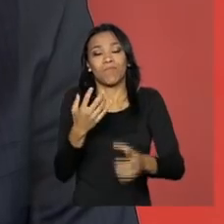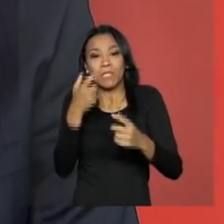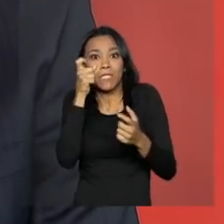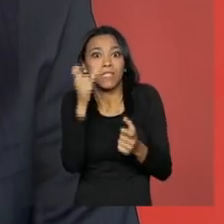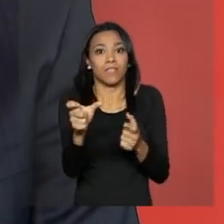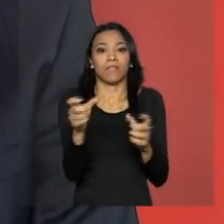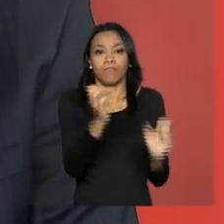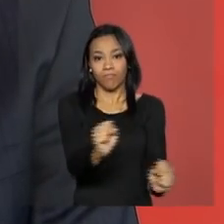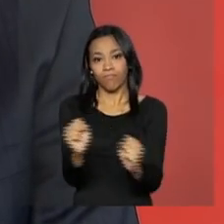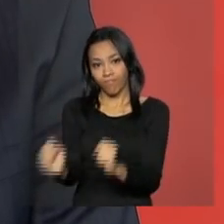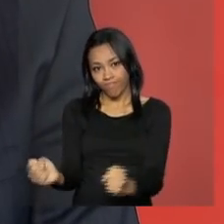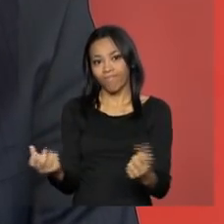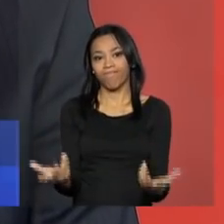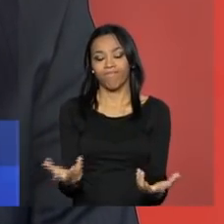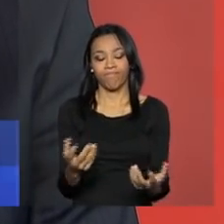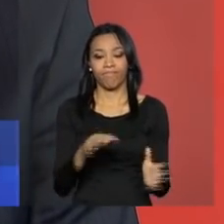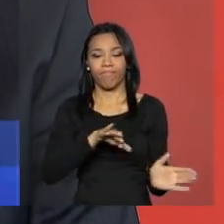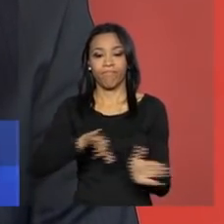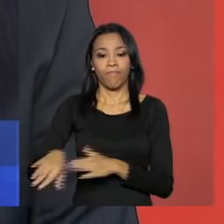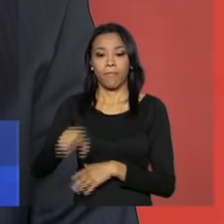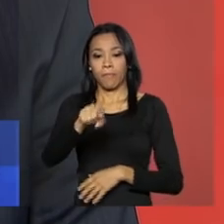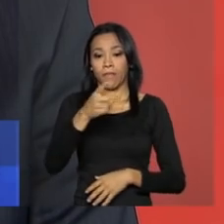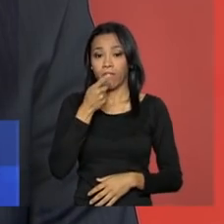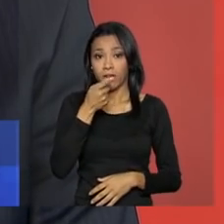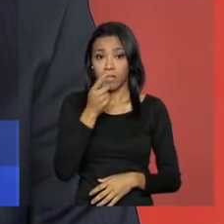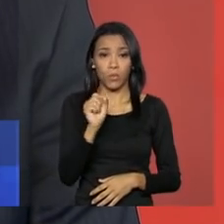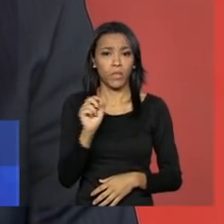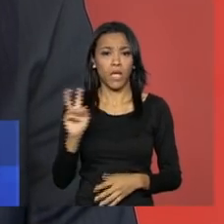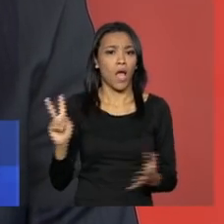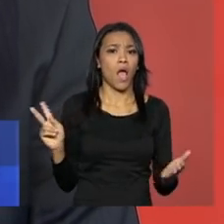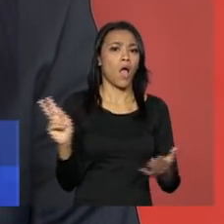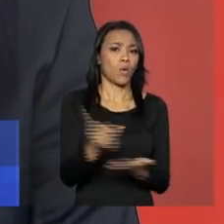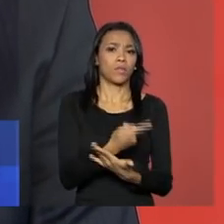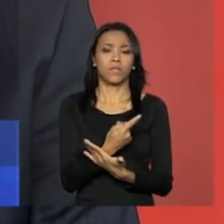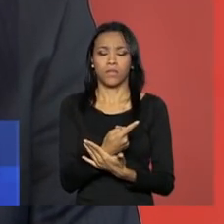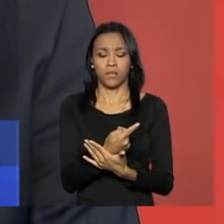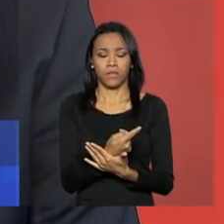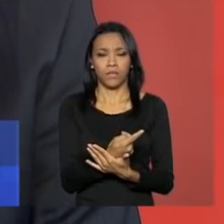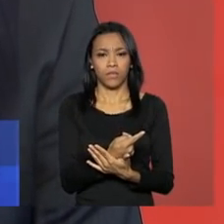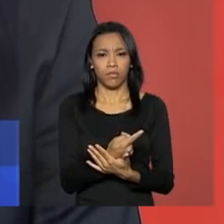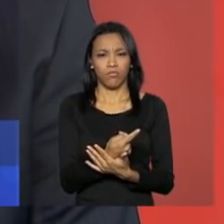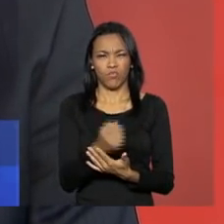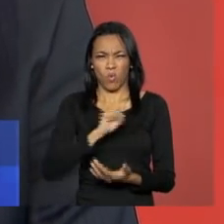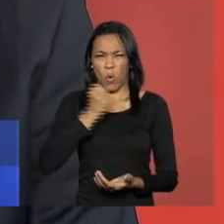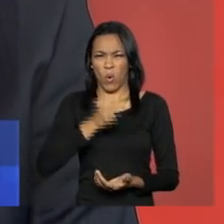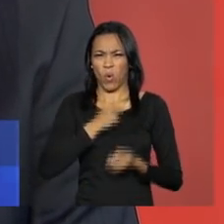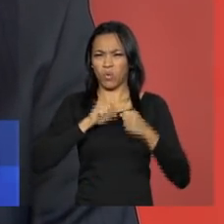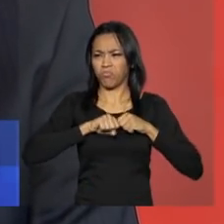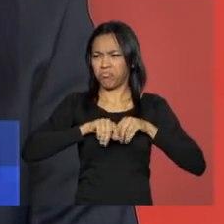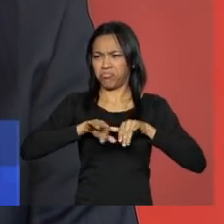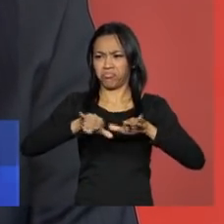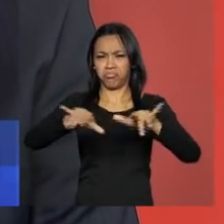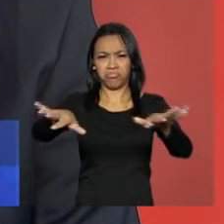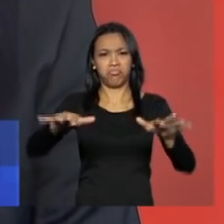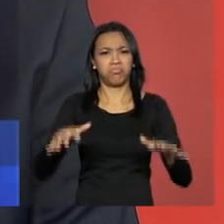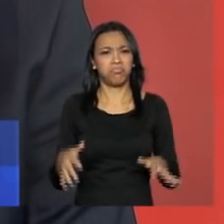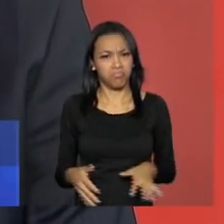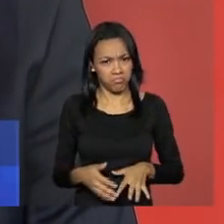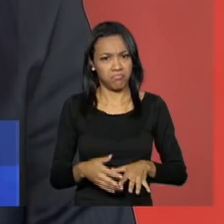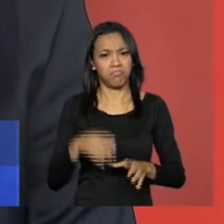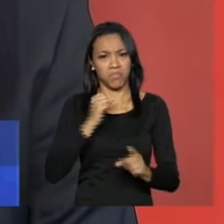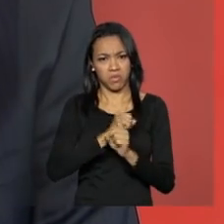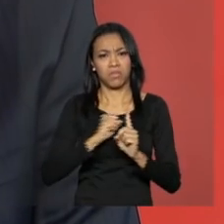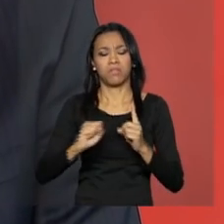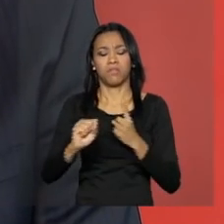O impacto é de, vamos dizer, uma onda, por que não dizê-lo, de ódio, que está tomando conta da